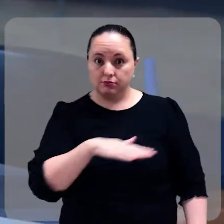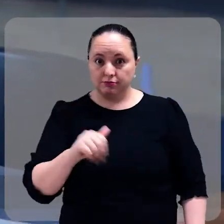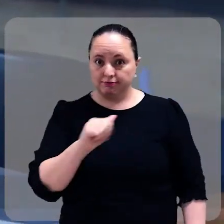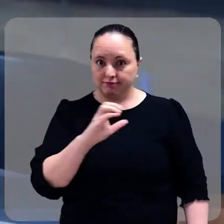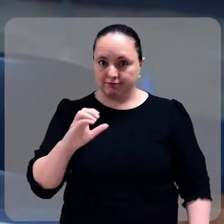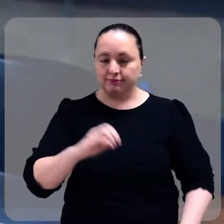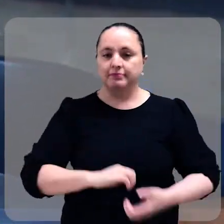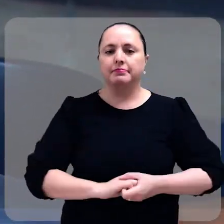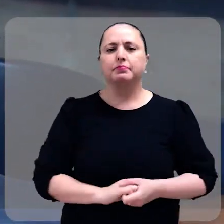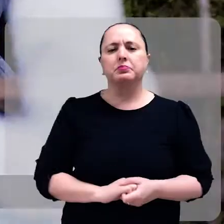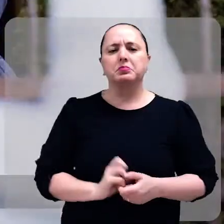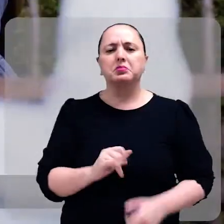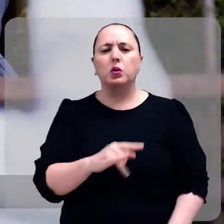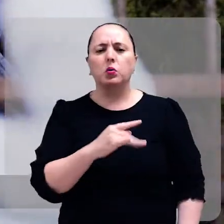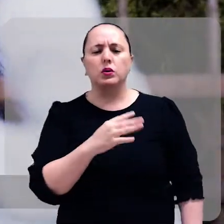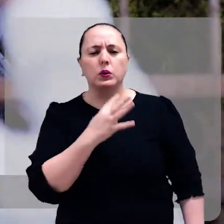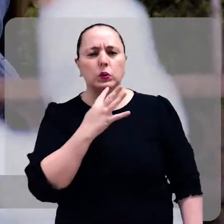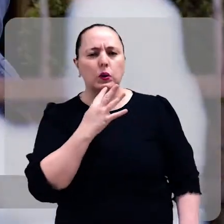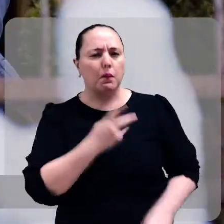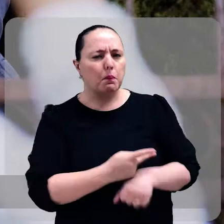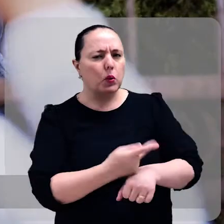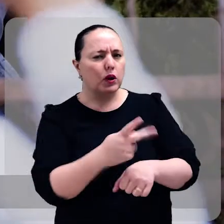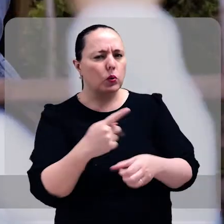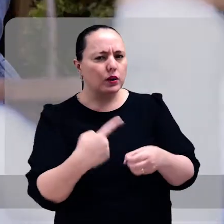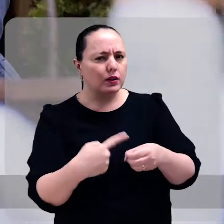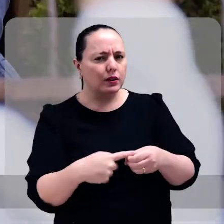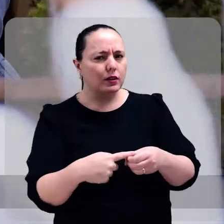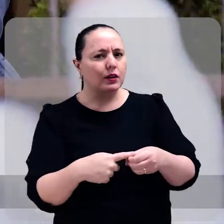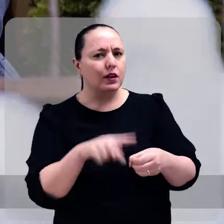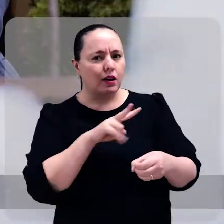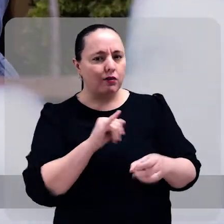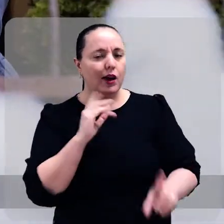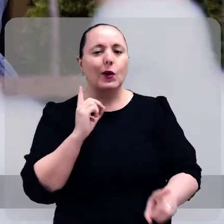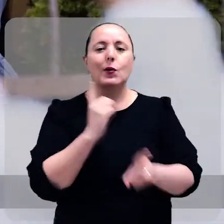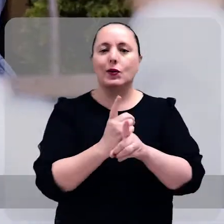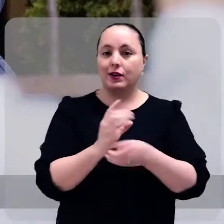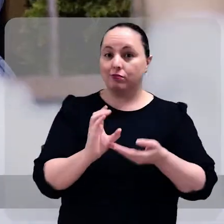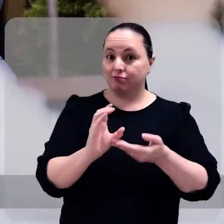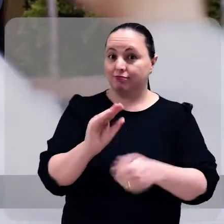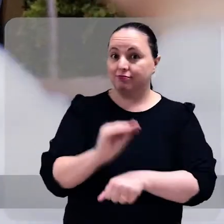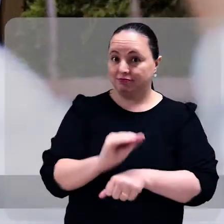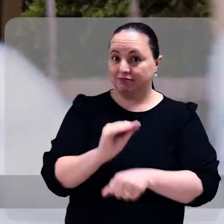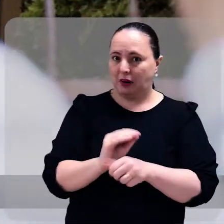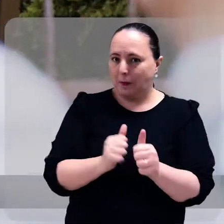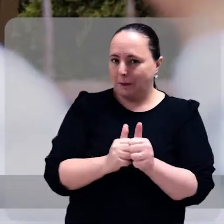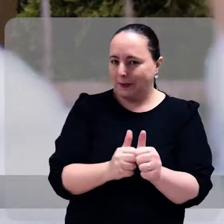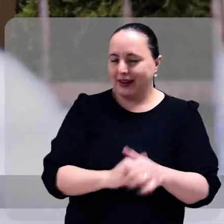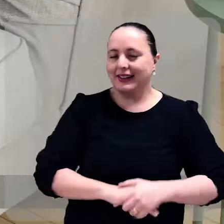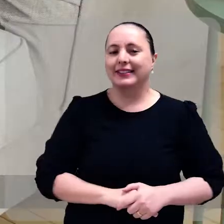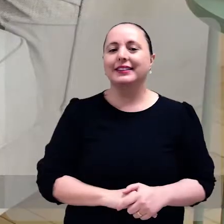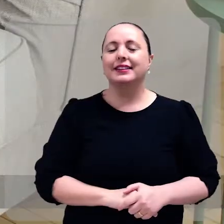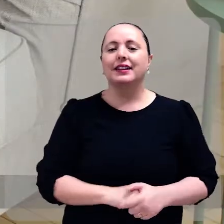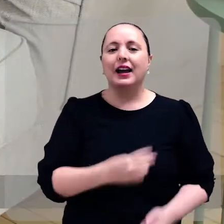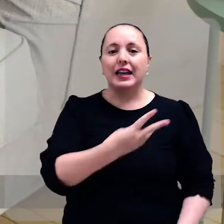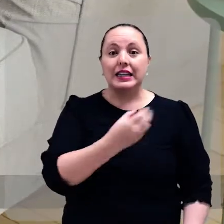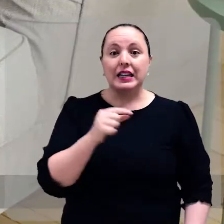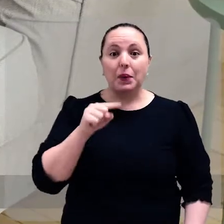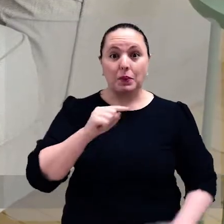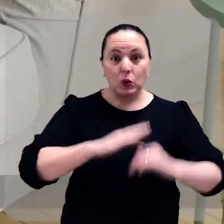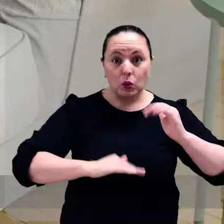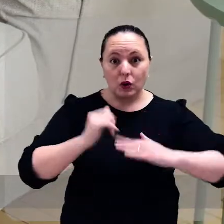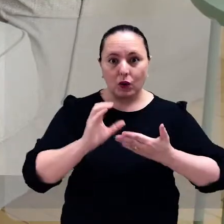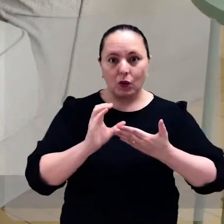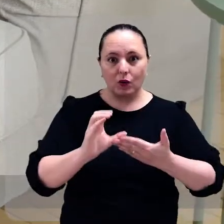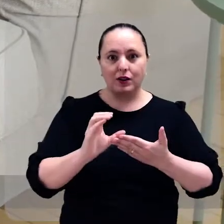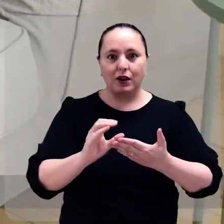criança e do adolescente. E se você procurar aí na sua cidade, vai encontrar um Conselheiro Tutelar por perto. São 30 mil